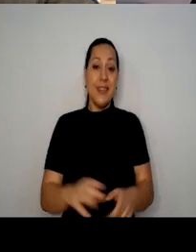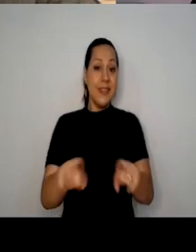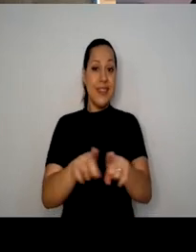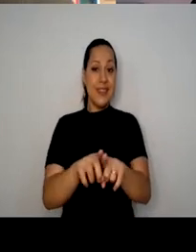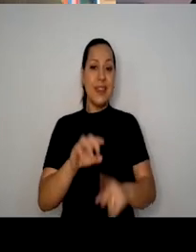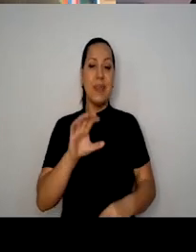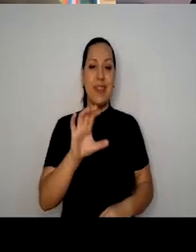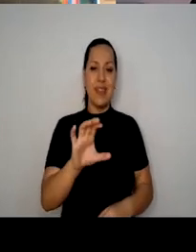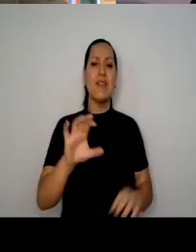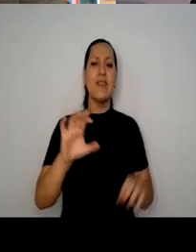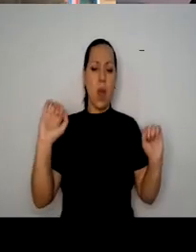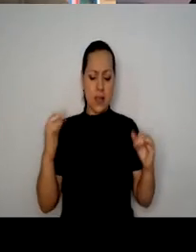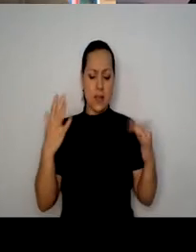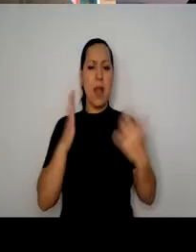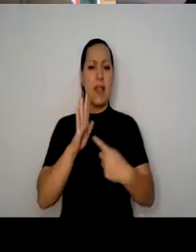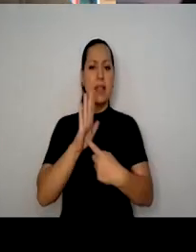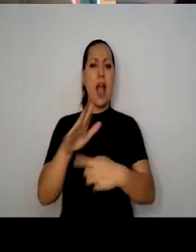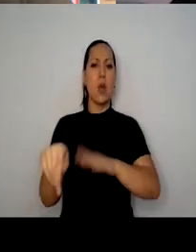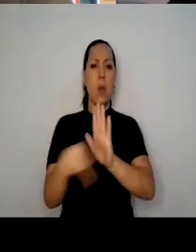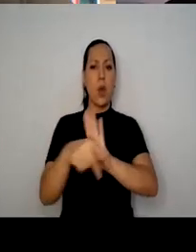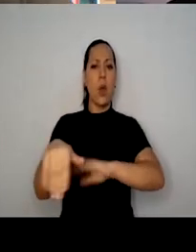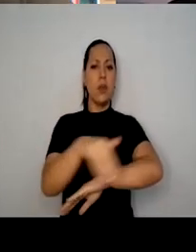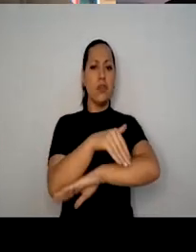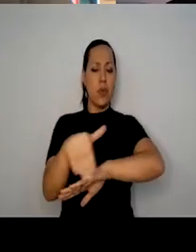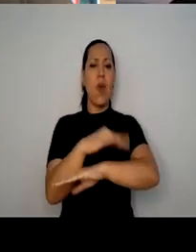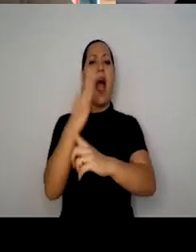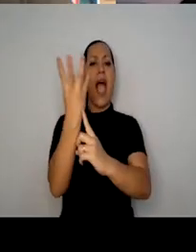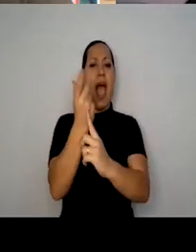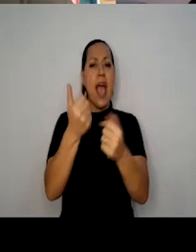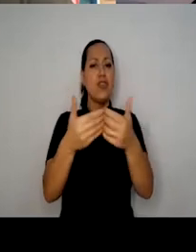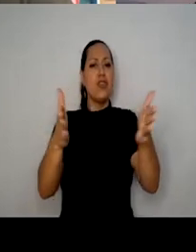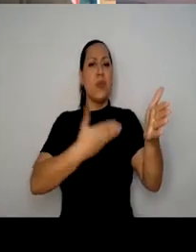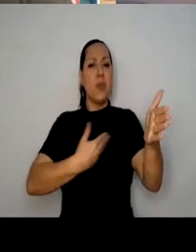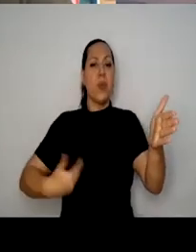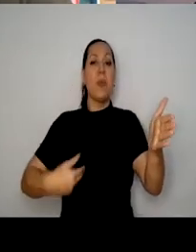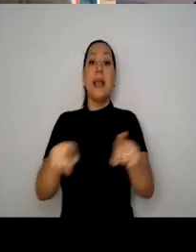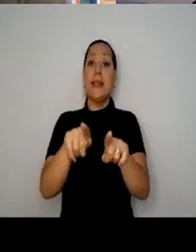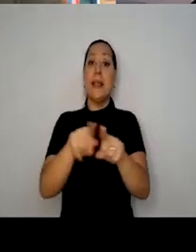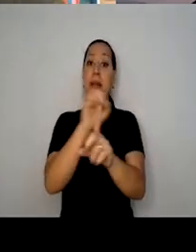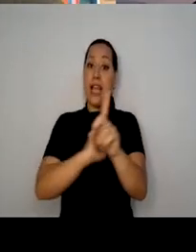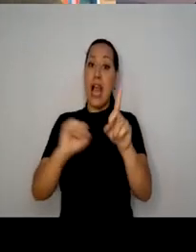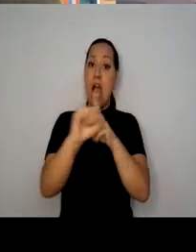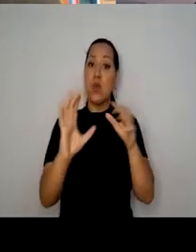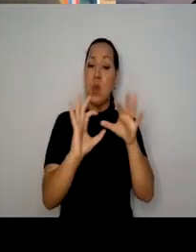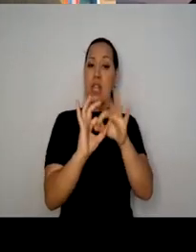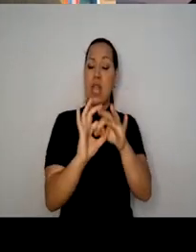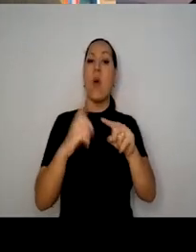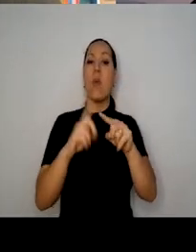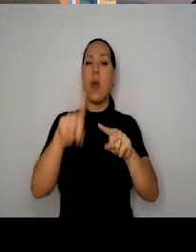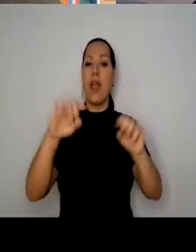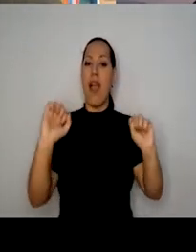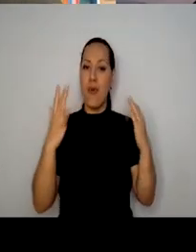espetáculo, é um espetáculo de rua, é também arte pública e é também social, porque é um espetáculo onde a gente vai